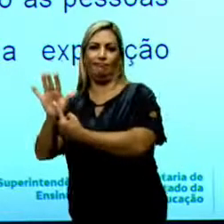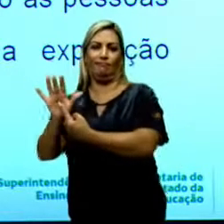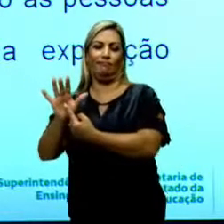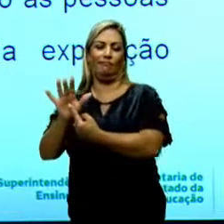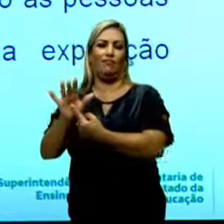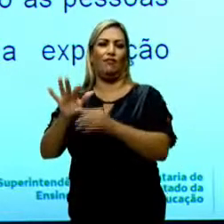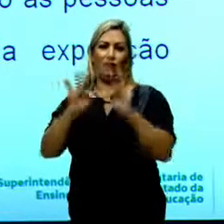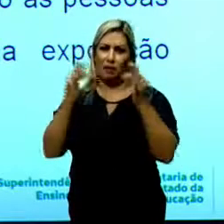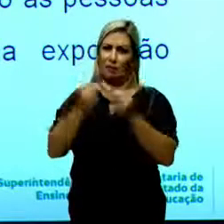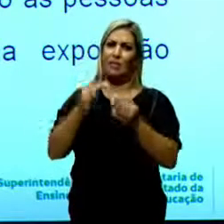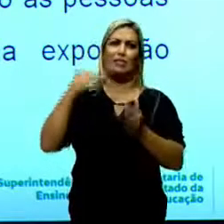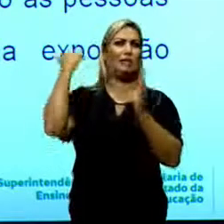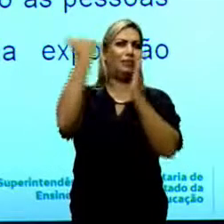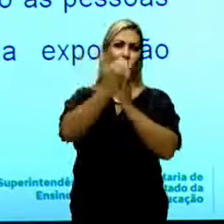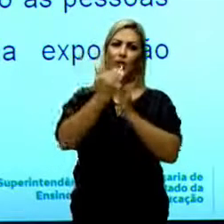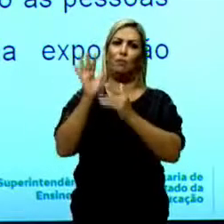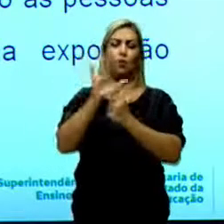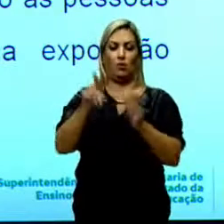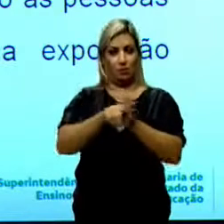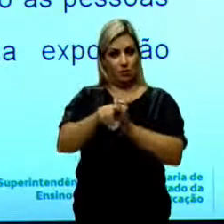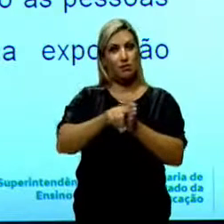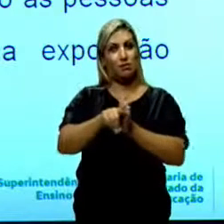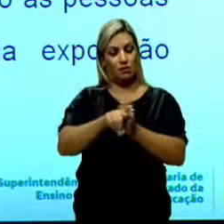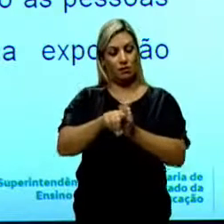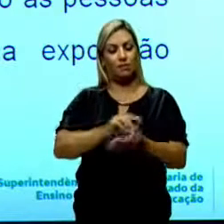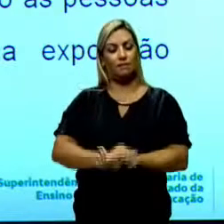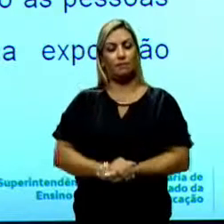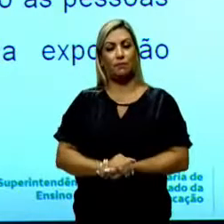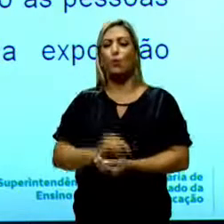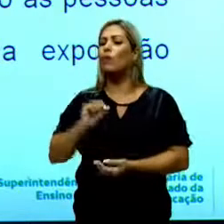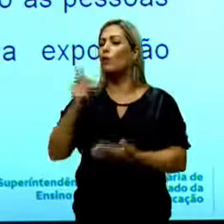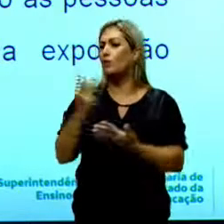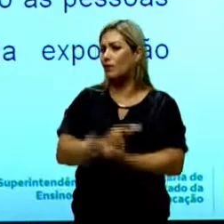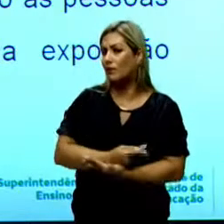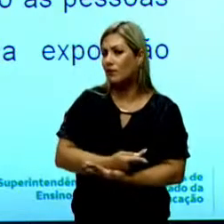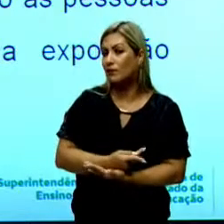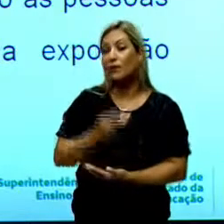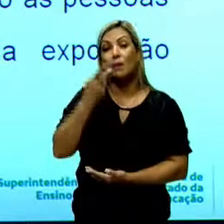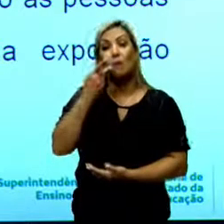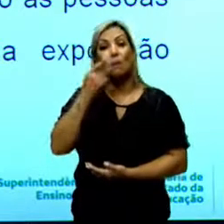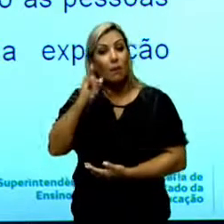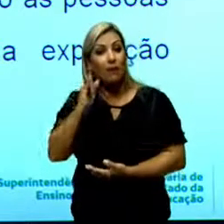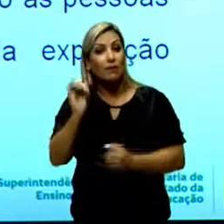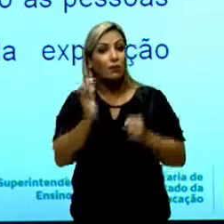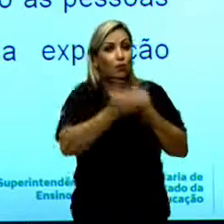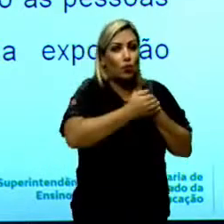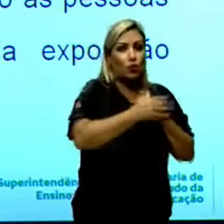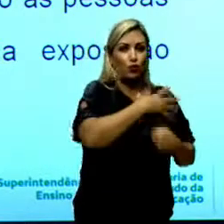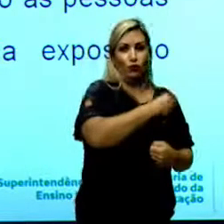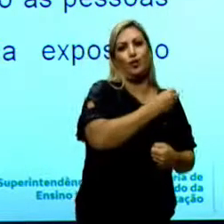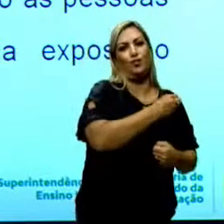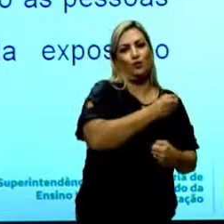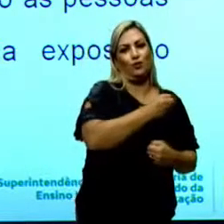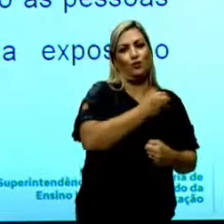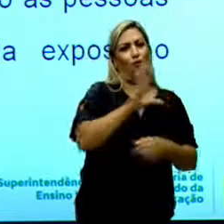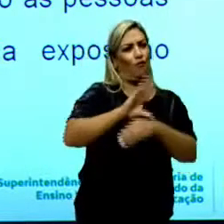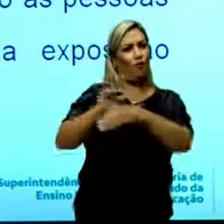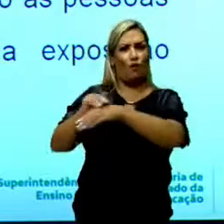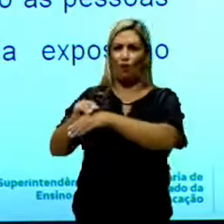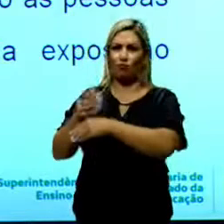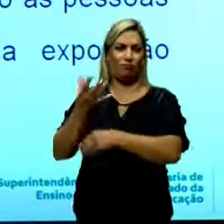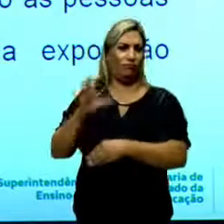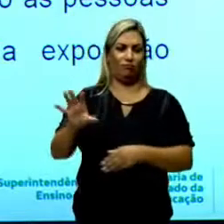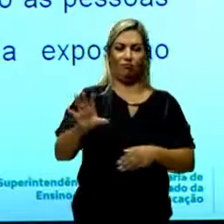exagerada. Alerta os pesquisadores. O que ocorre? Os pais, então, expõem os seus filhos. Muitas fotos,